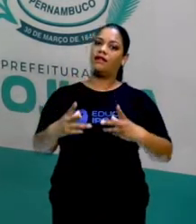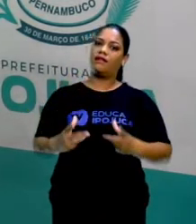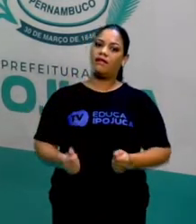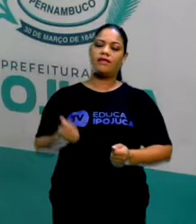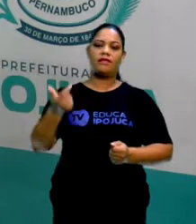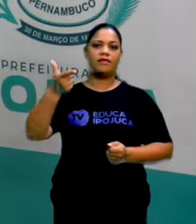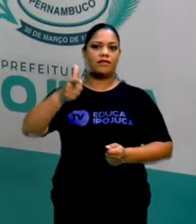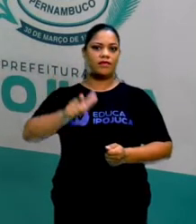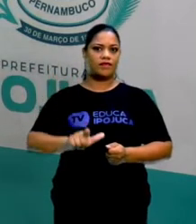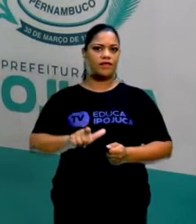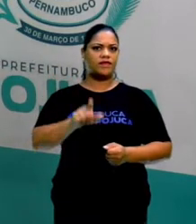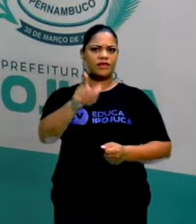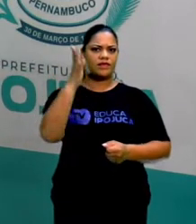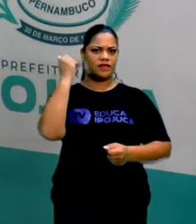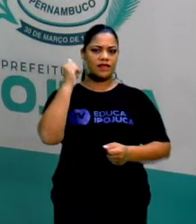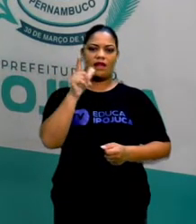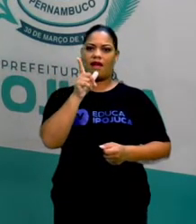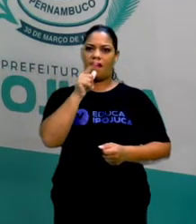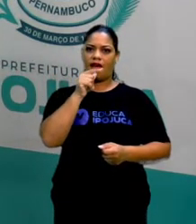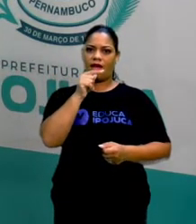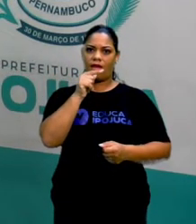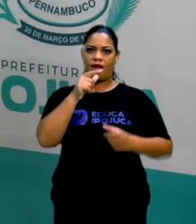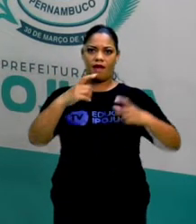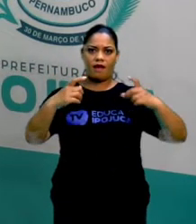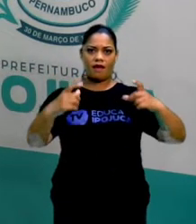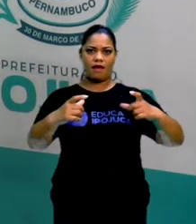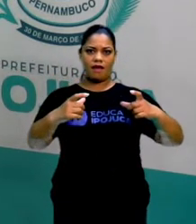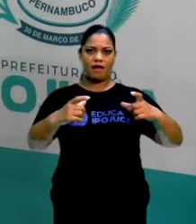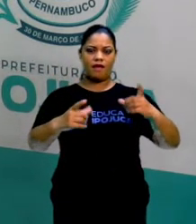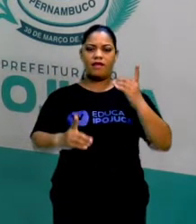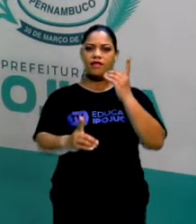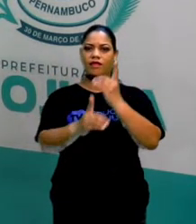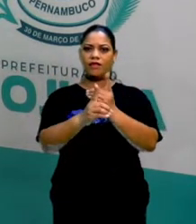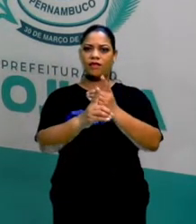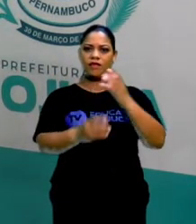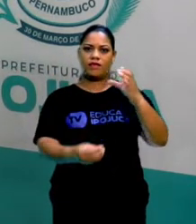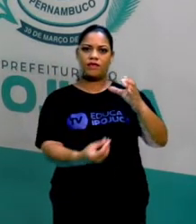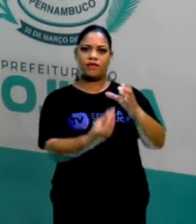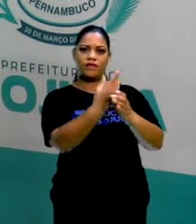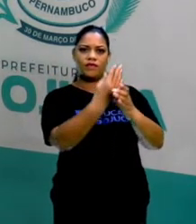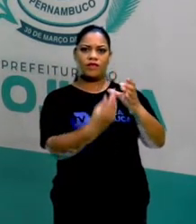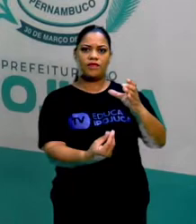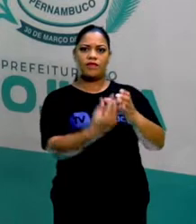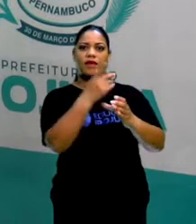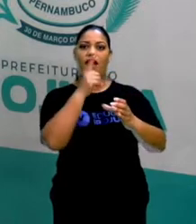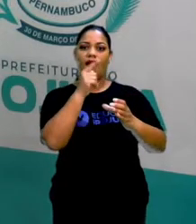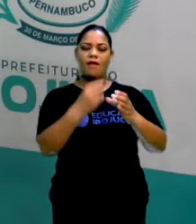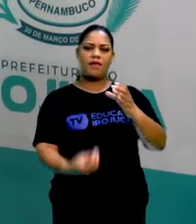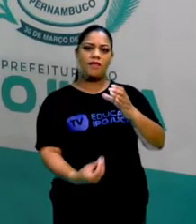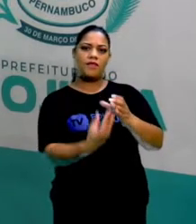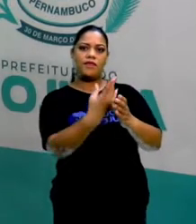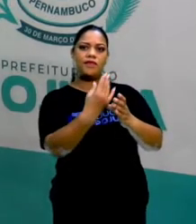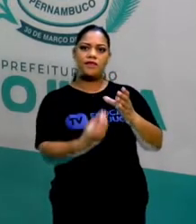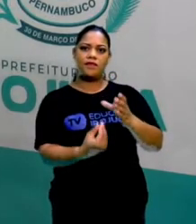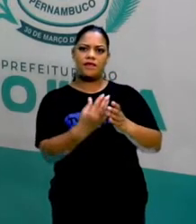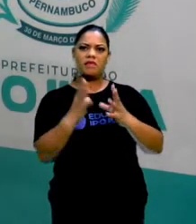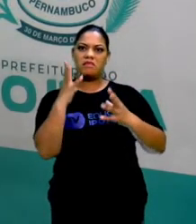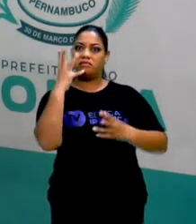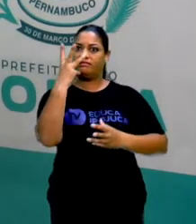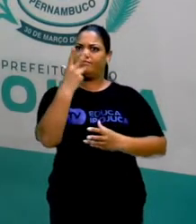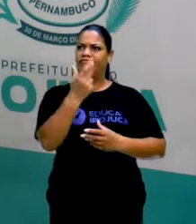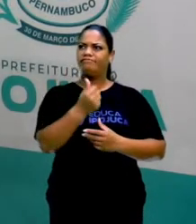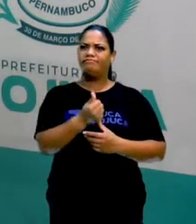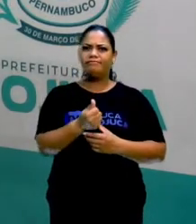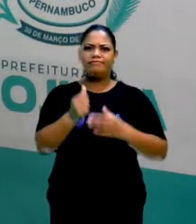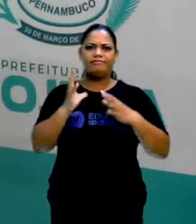lembram como é uma água de cacimba? Uma água de fonte. Quando a gente vê uma fonte de água, ela não sai bem limpinha, bem cristalina,